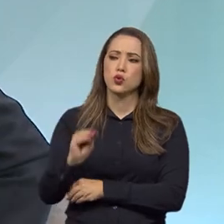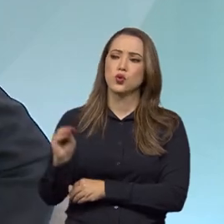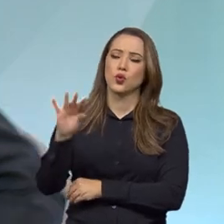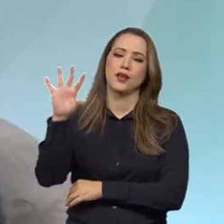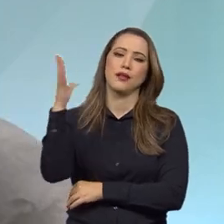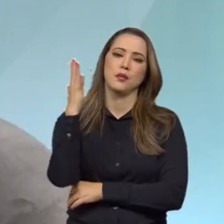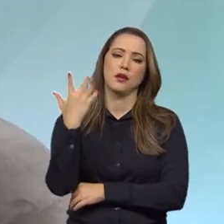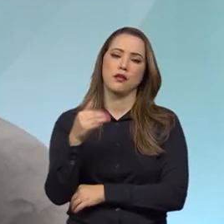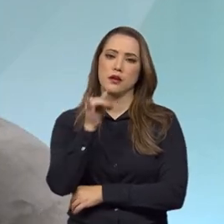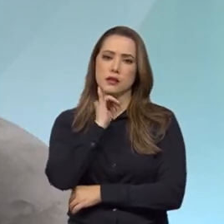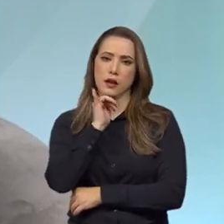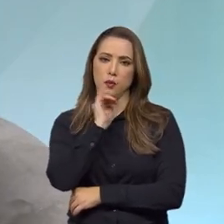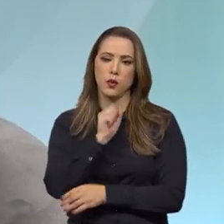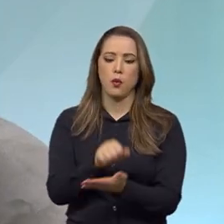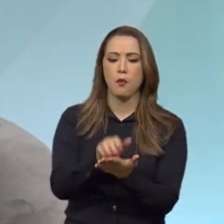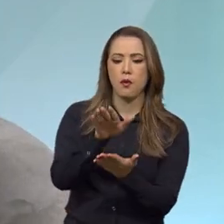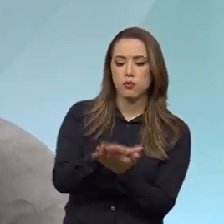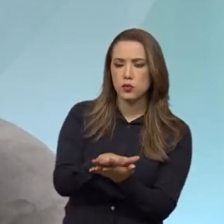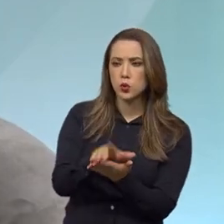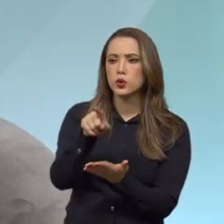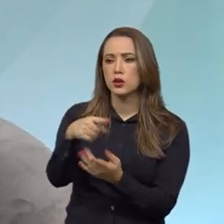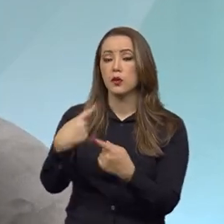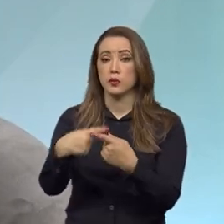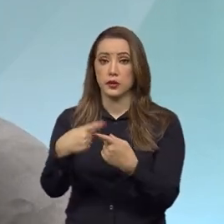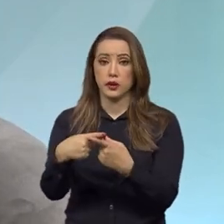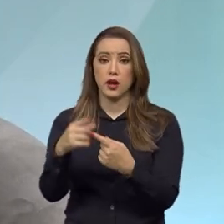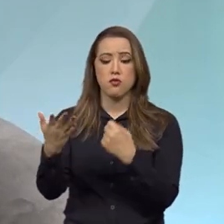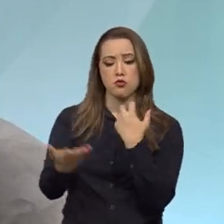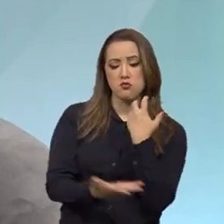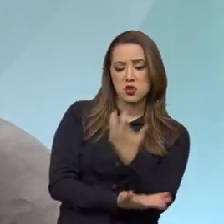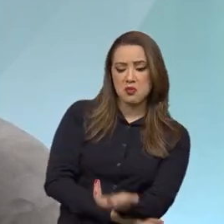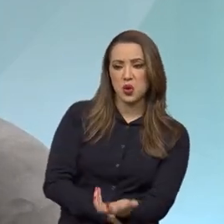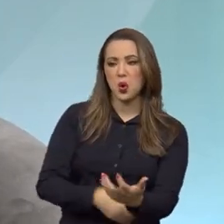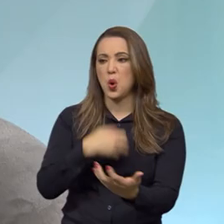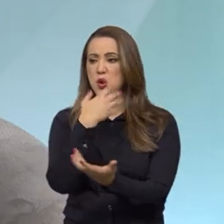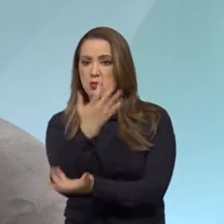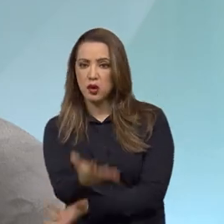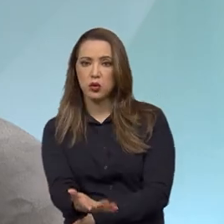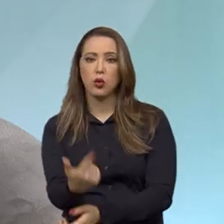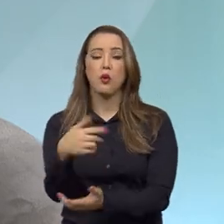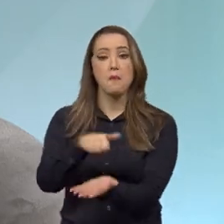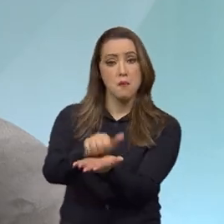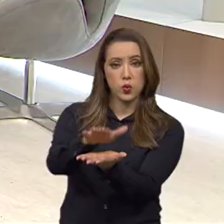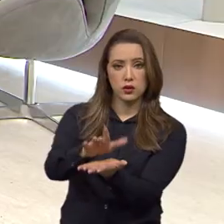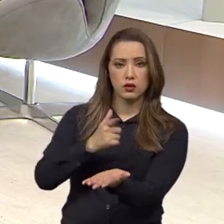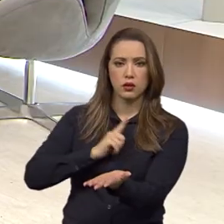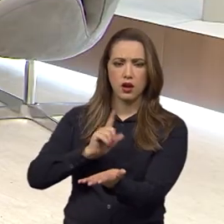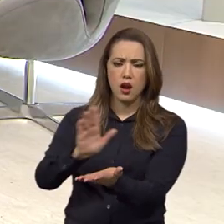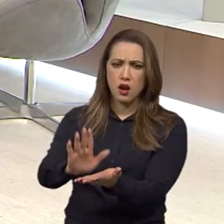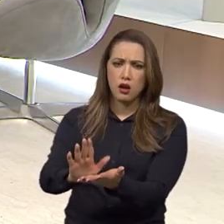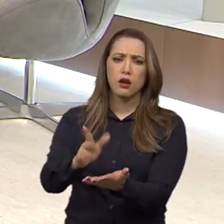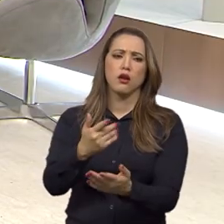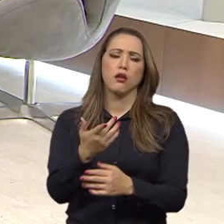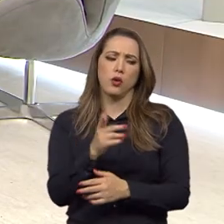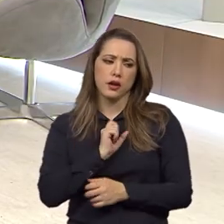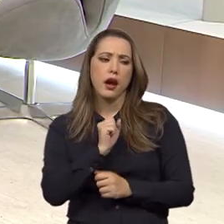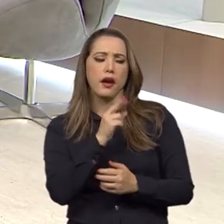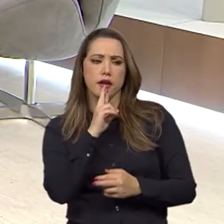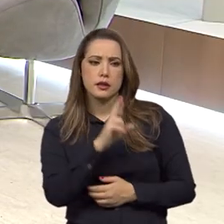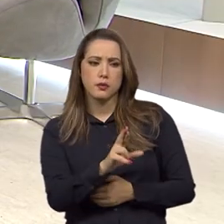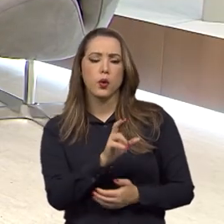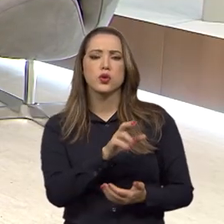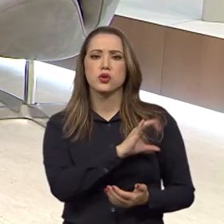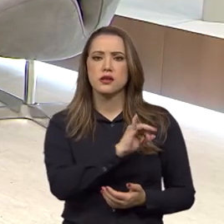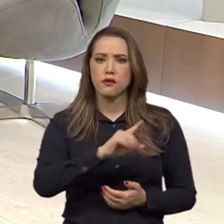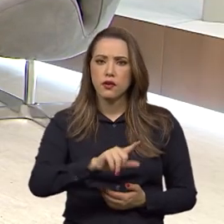sustentável. Então, aquela pessoa que degradou, que tem uma multa, não obstante a questão penal e a questão cível, aquela multa